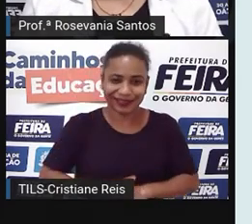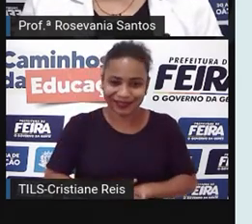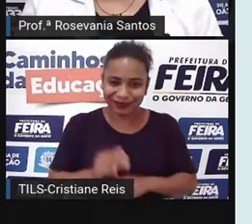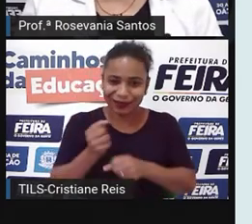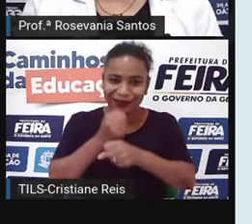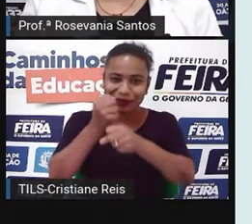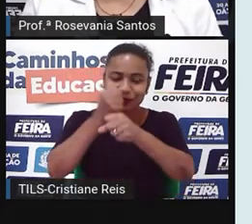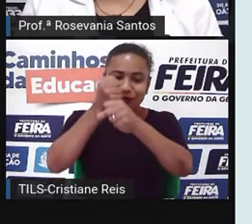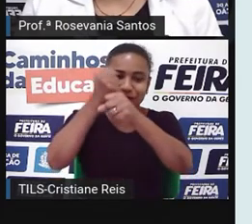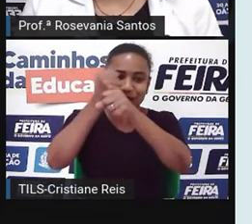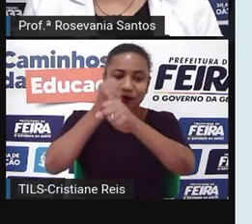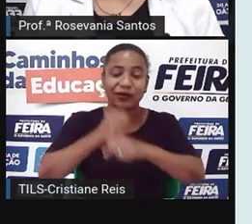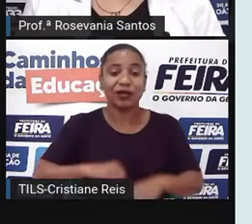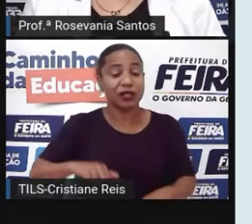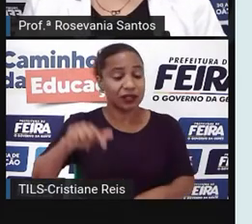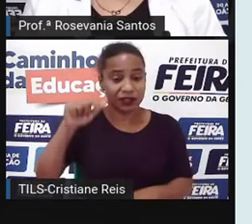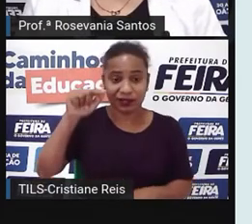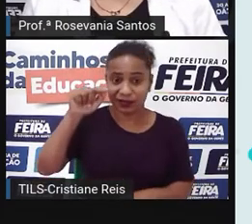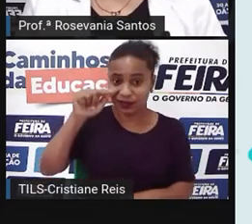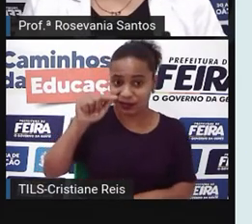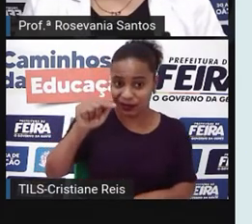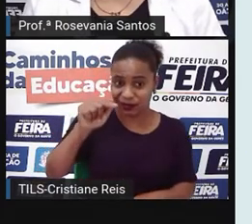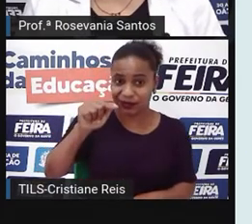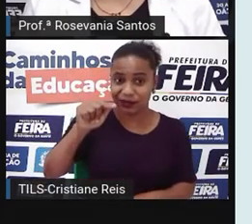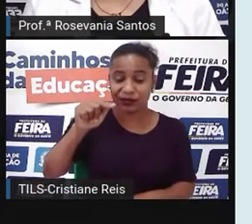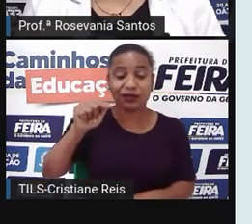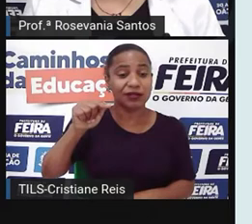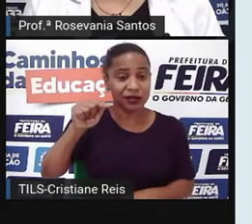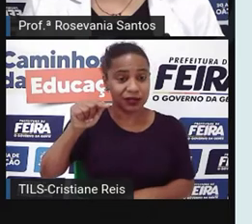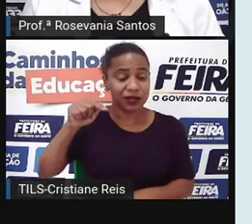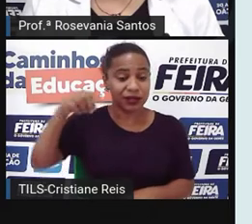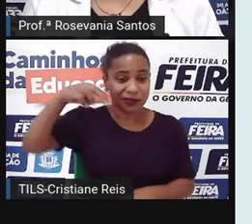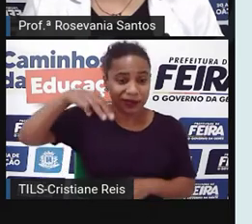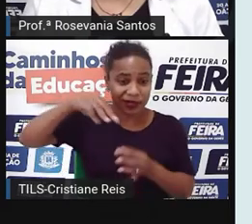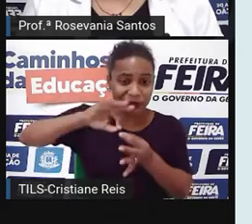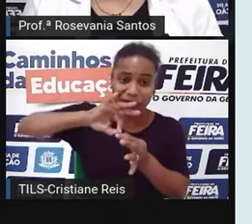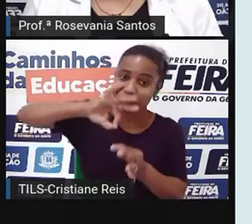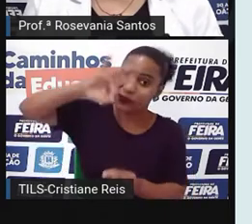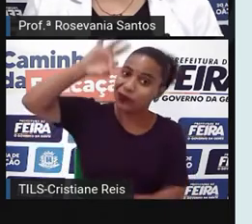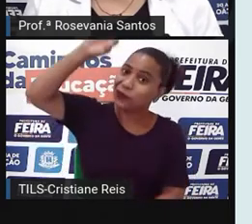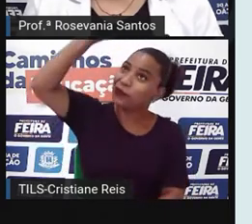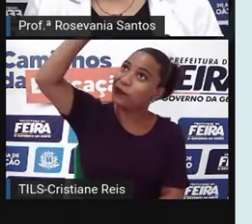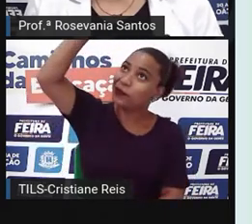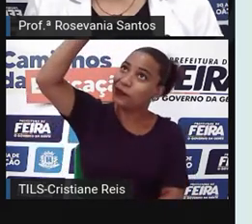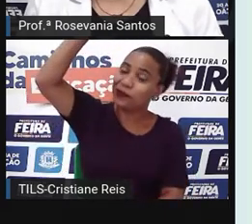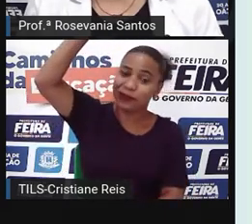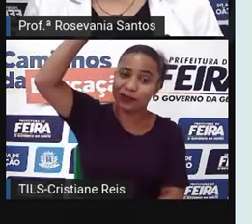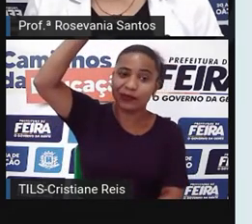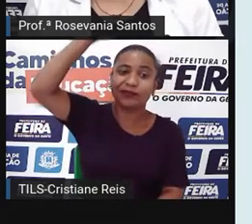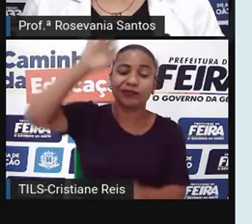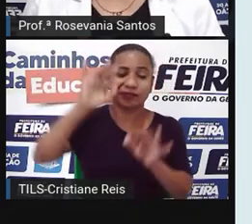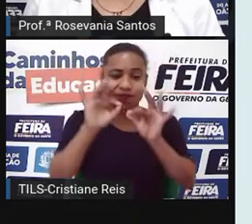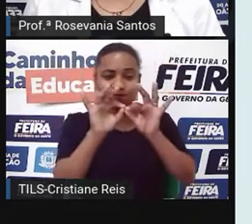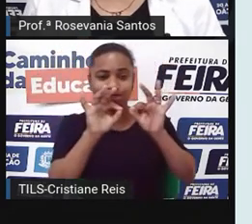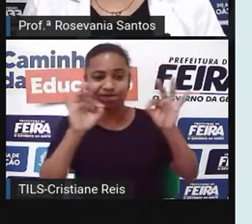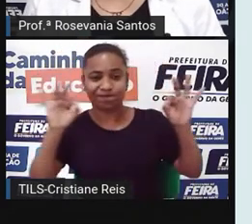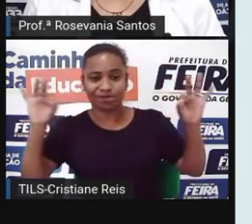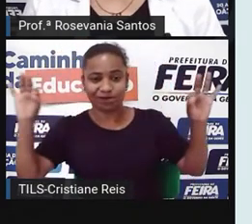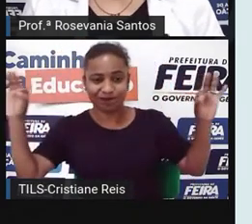7 metros e meio, e a largurazinha dela é 3 metros e 75. Então,